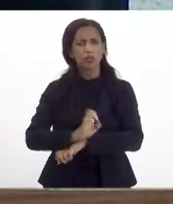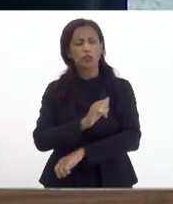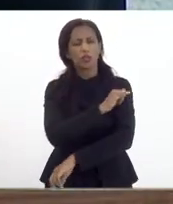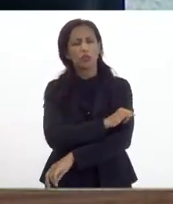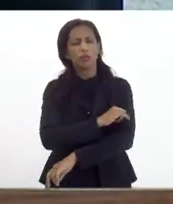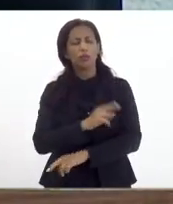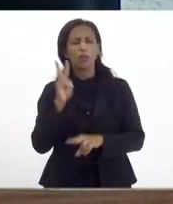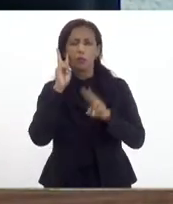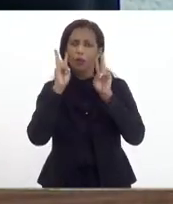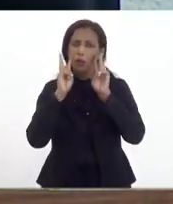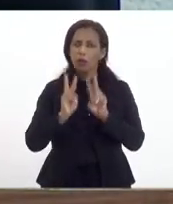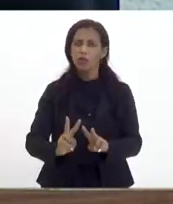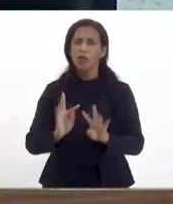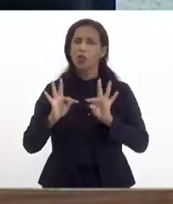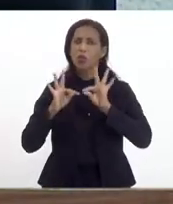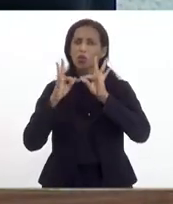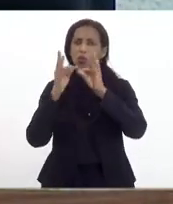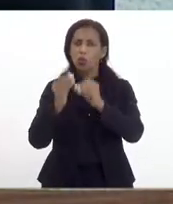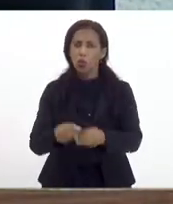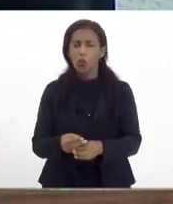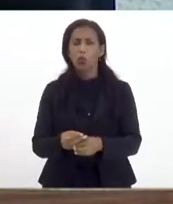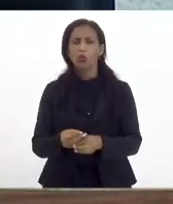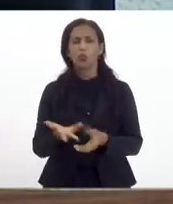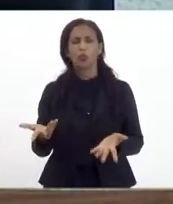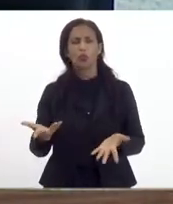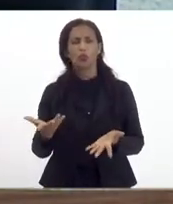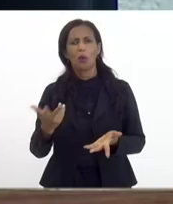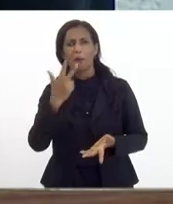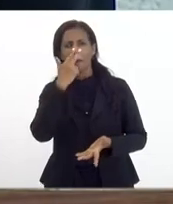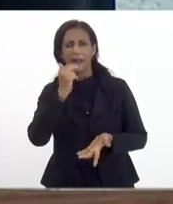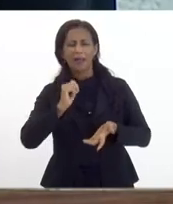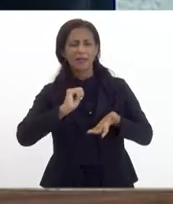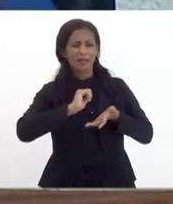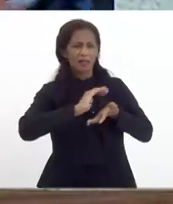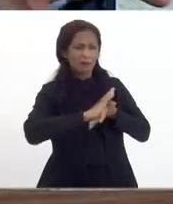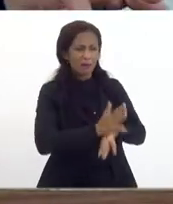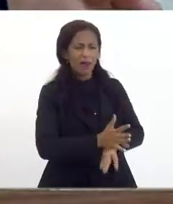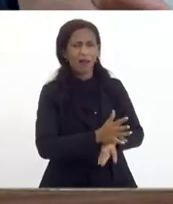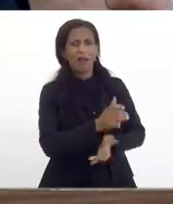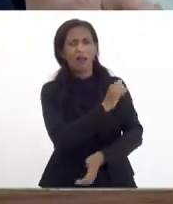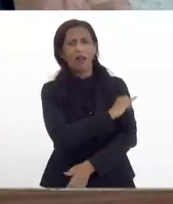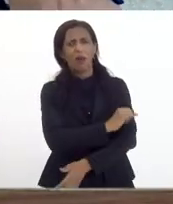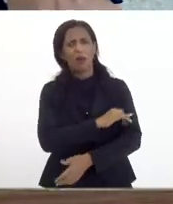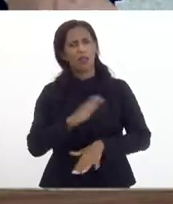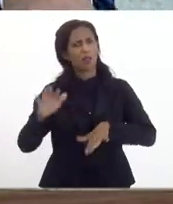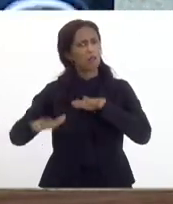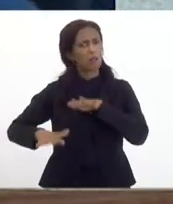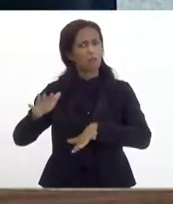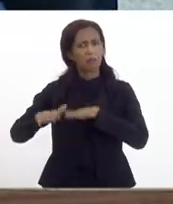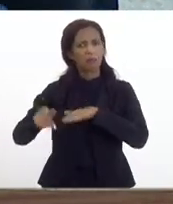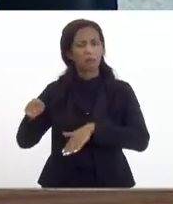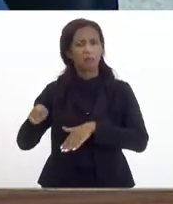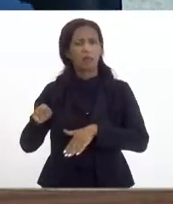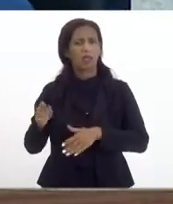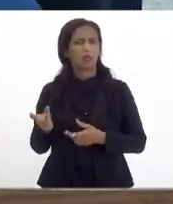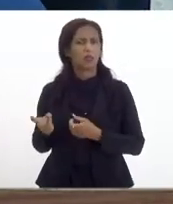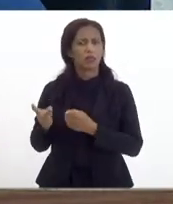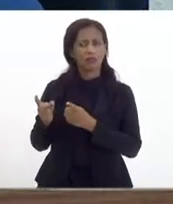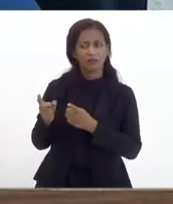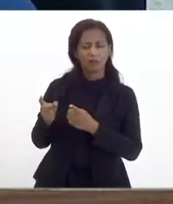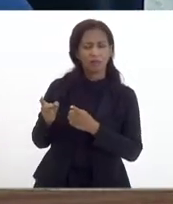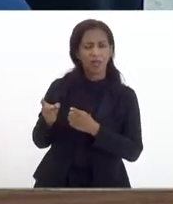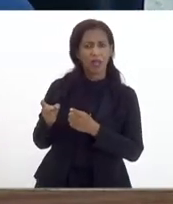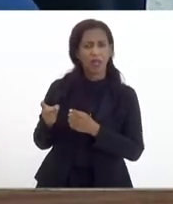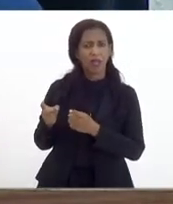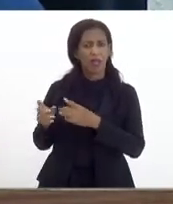que a gente vê é todo mundo querendo dar uma cascuda no Rio de Janeiro essa questão mesmo da concessão do Santos Dumont ninguém